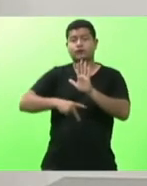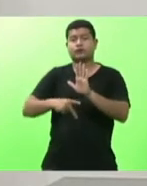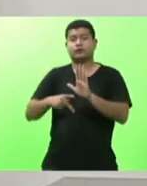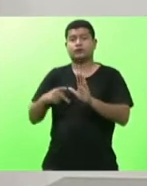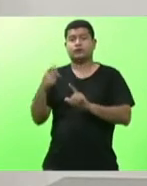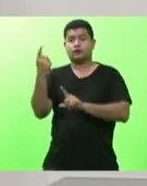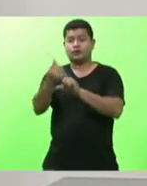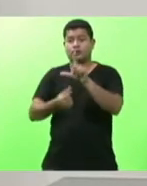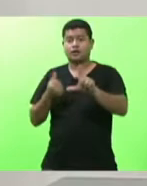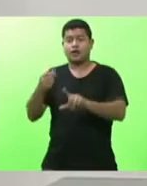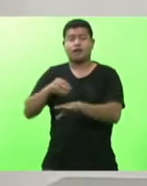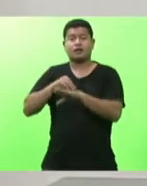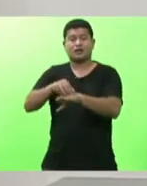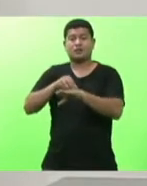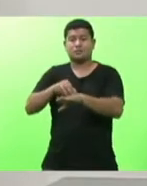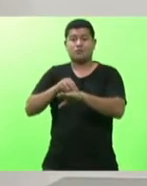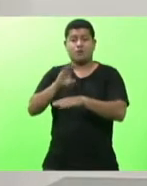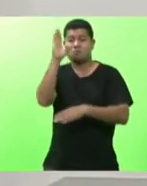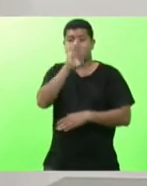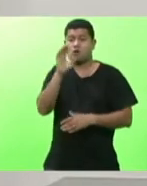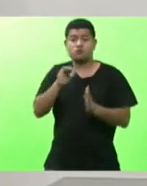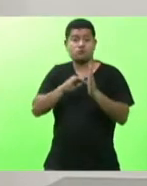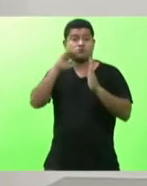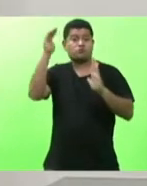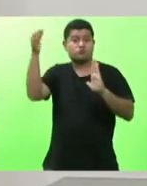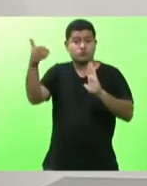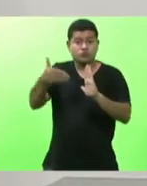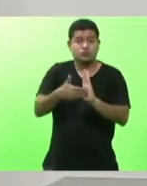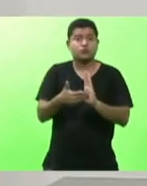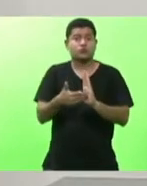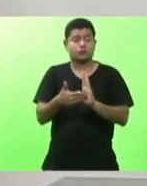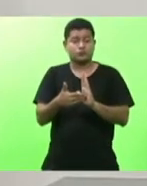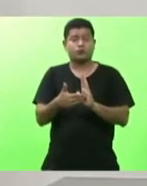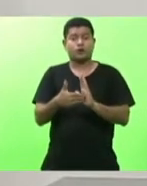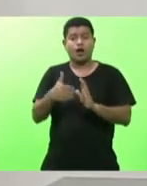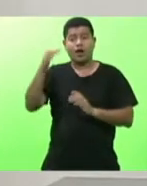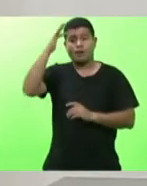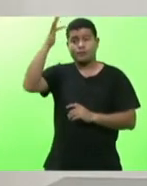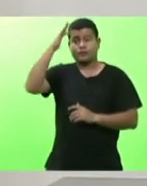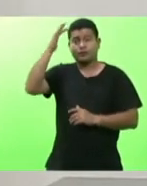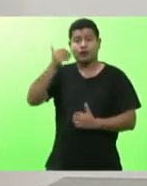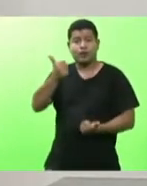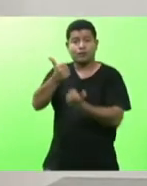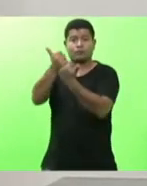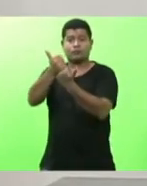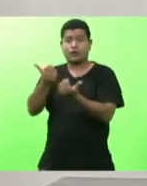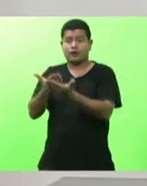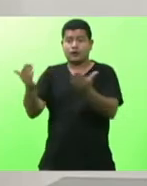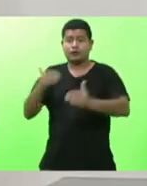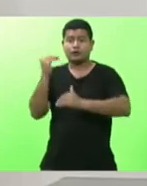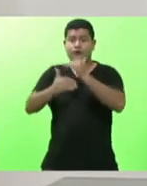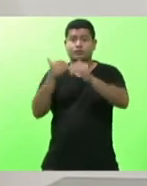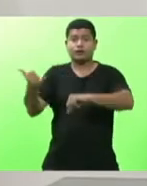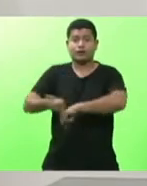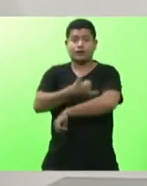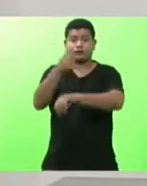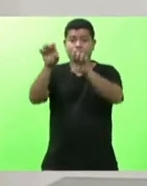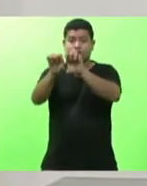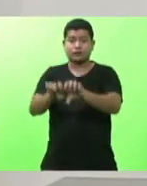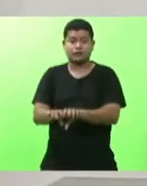todo o país, pensando no apoio ao desenvolvimento da infraestrutura logística.